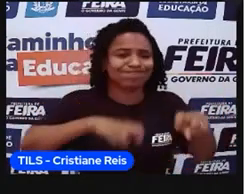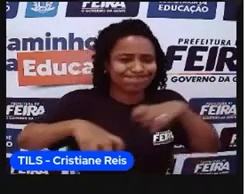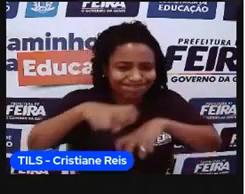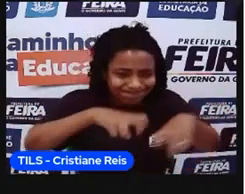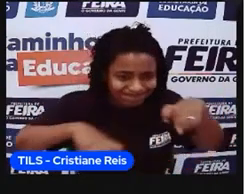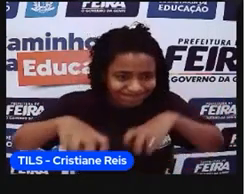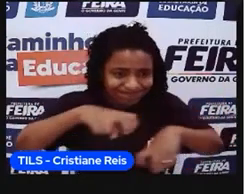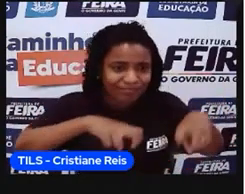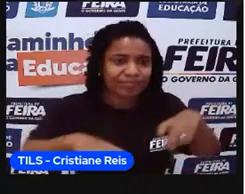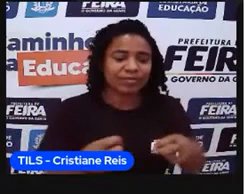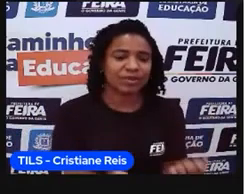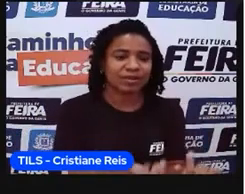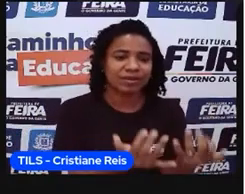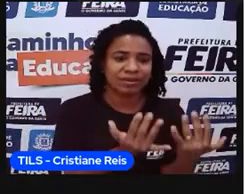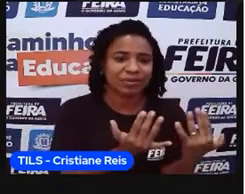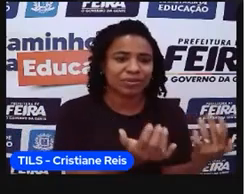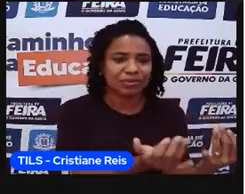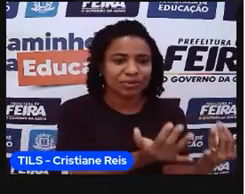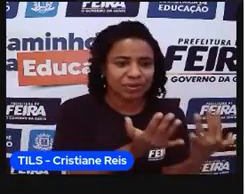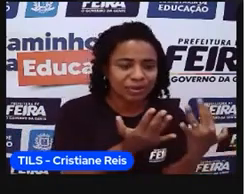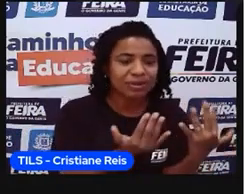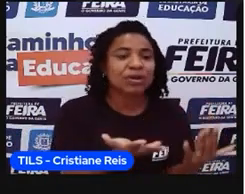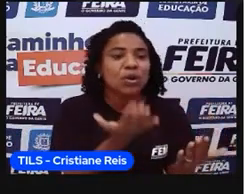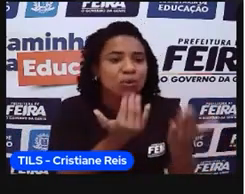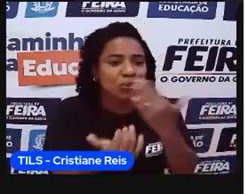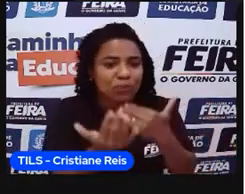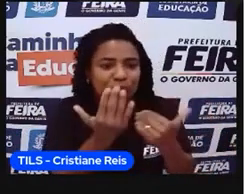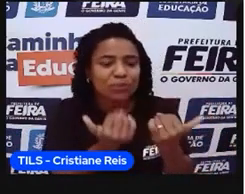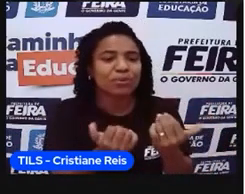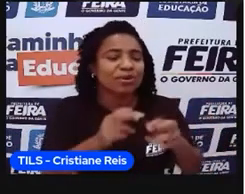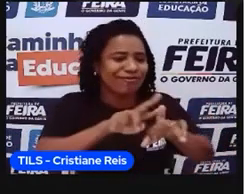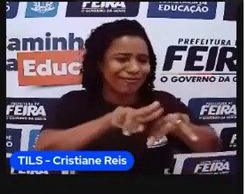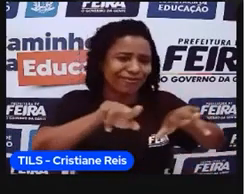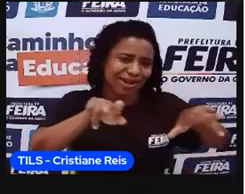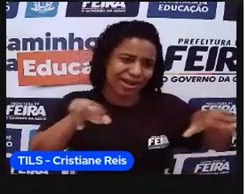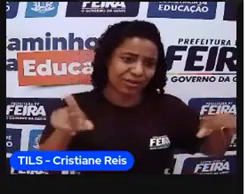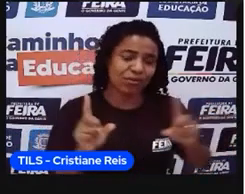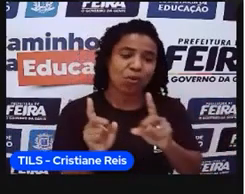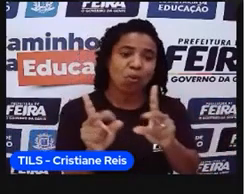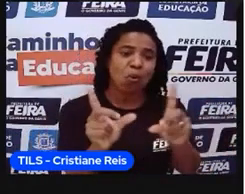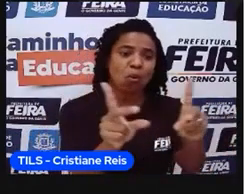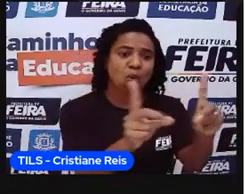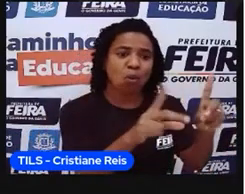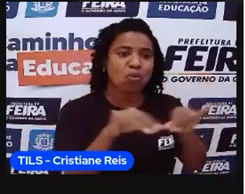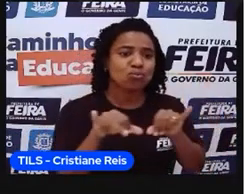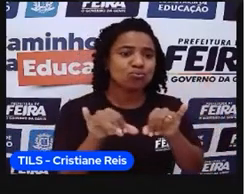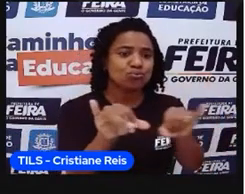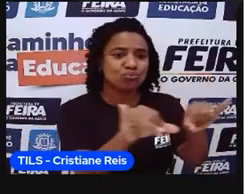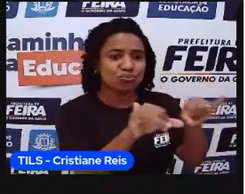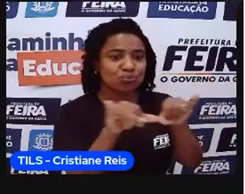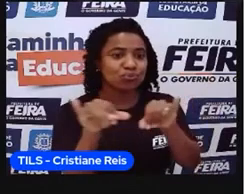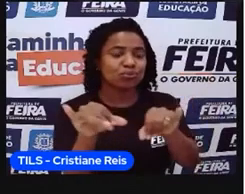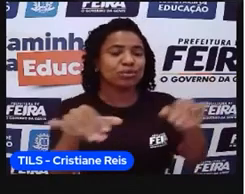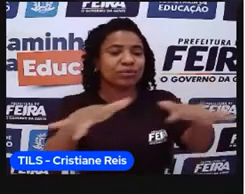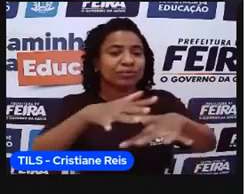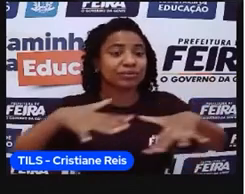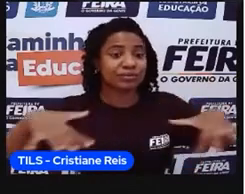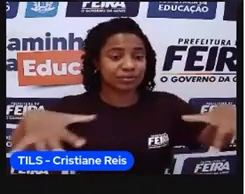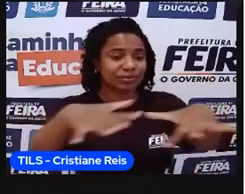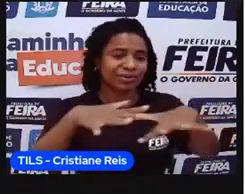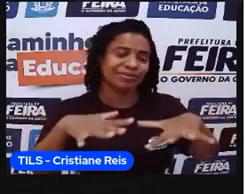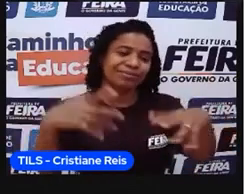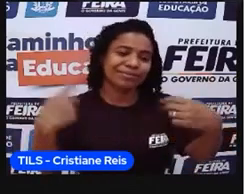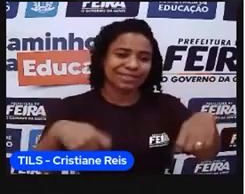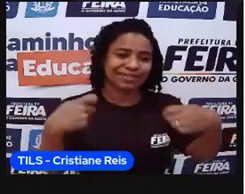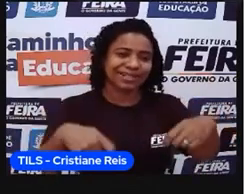subsistência, a venda de alguns outros tipos de produtos. Então, começou a se caracterizar mesmo como um espaço fixo,